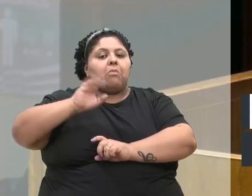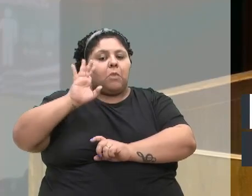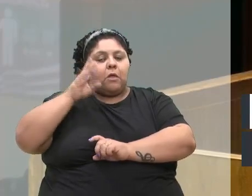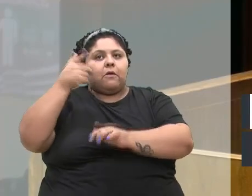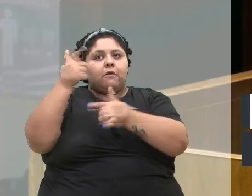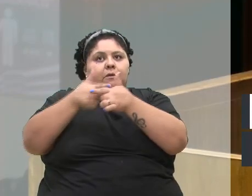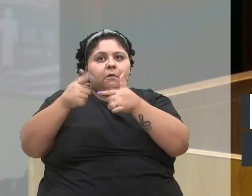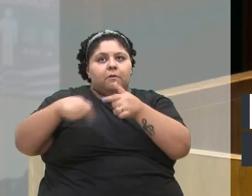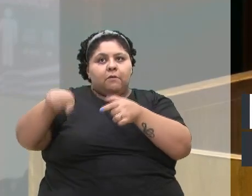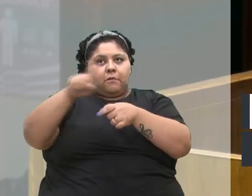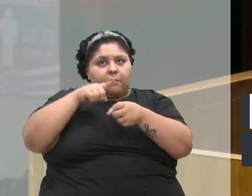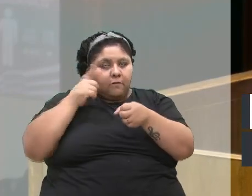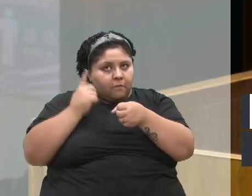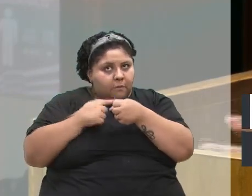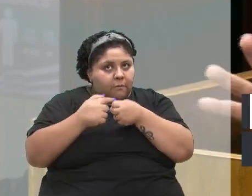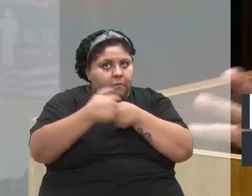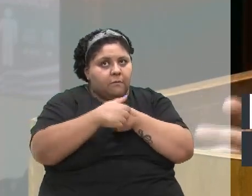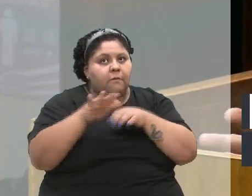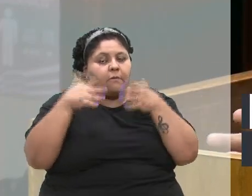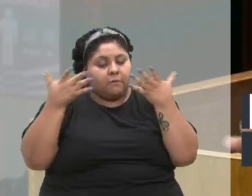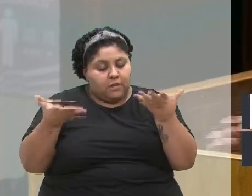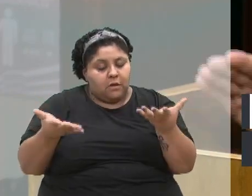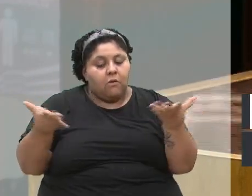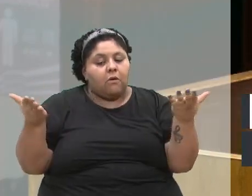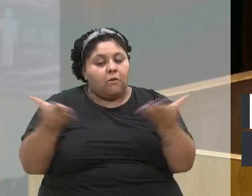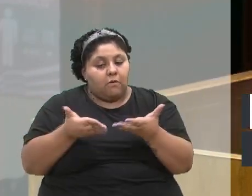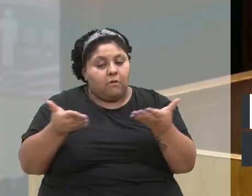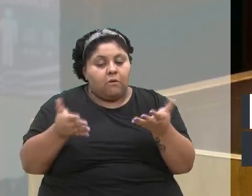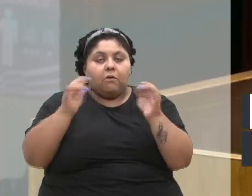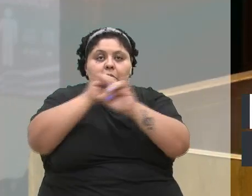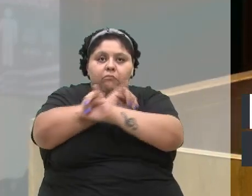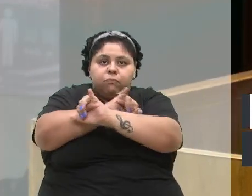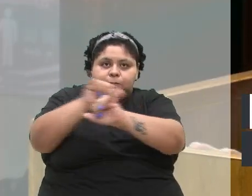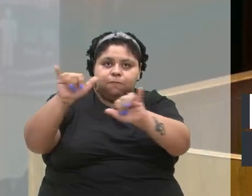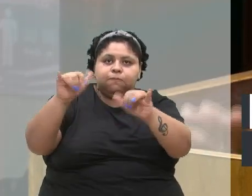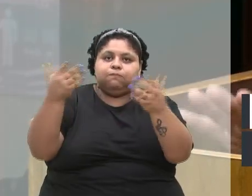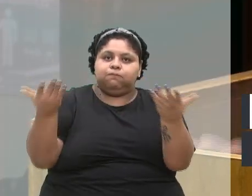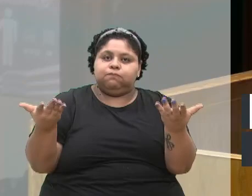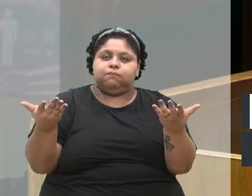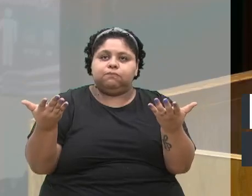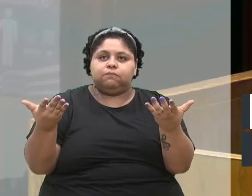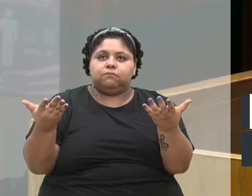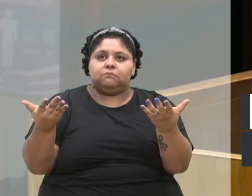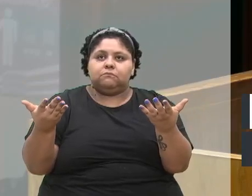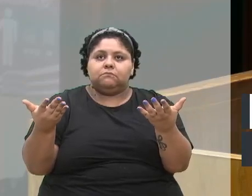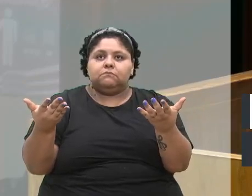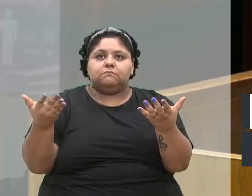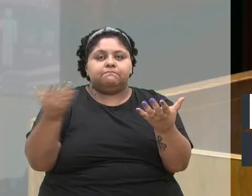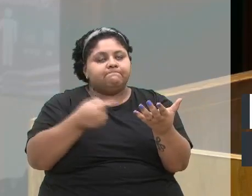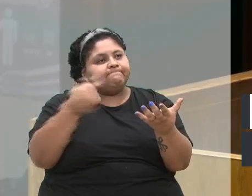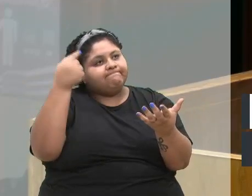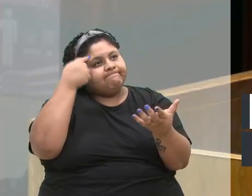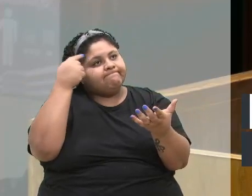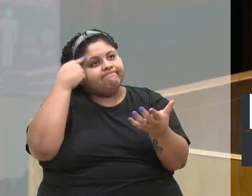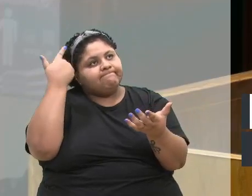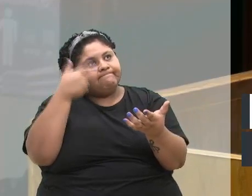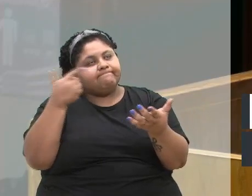problemas da nossa cidade. Então fica aqui, né, uma mensagem que devemos repensar.